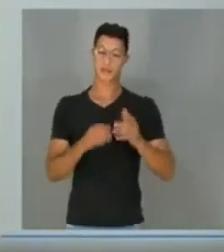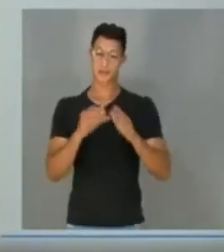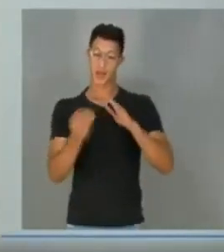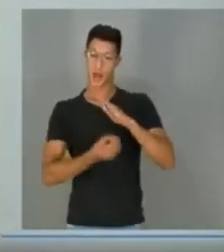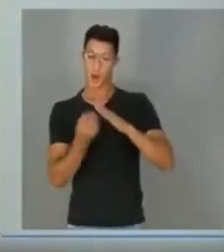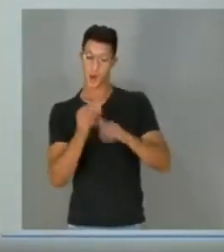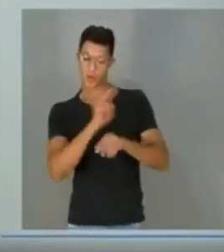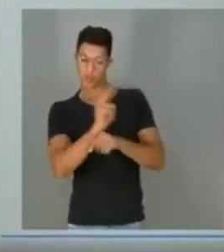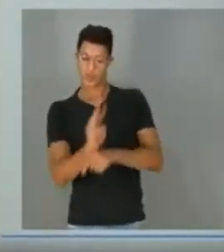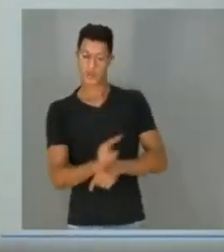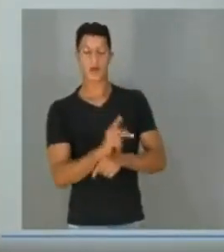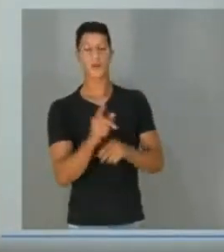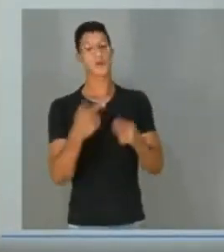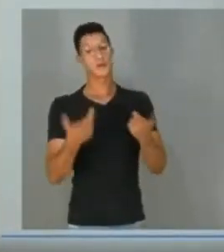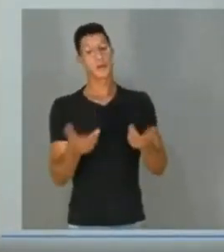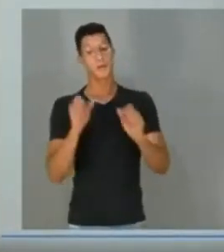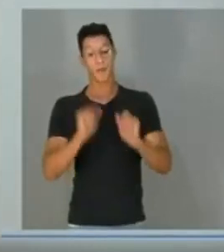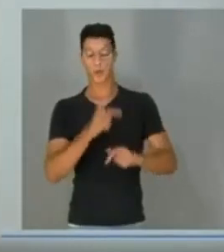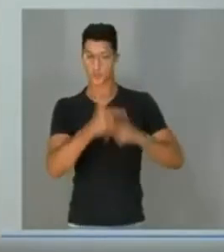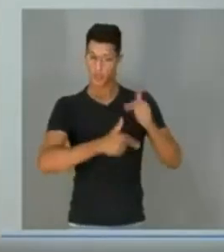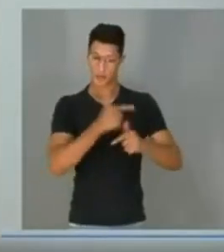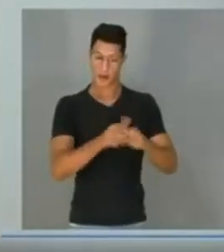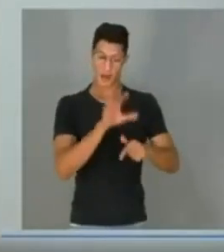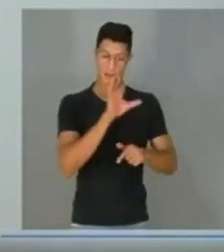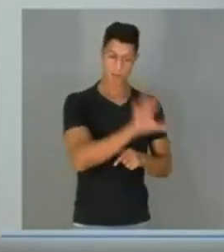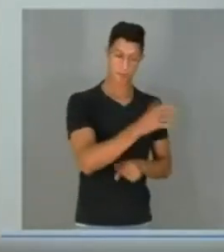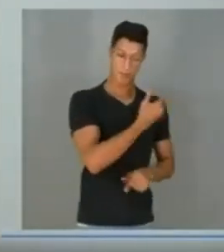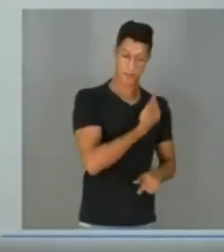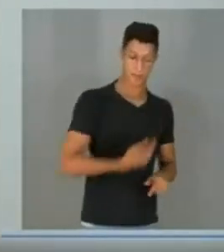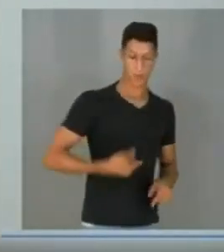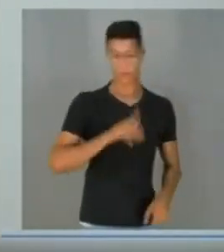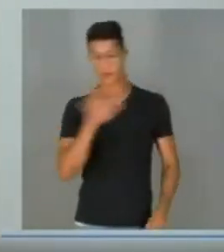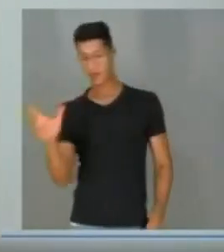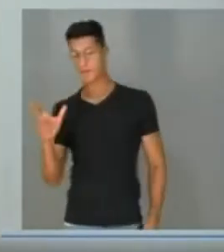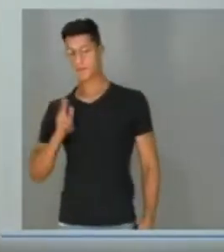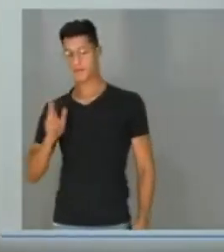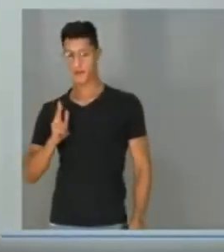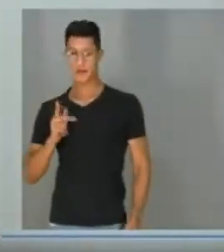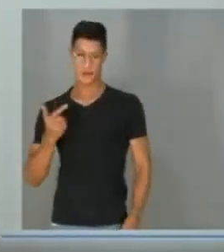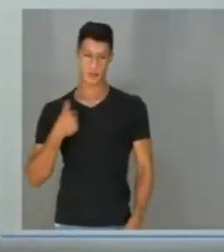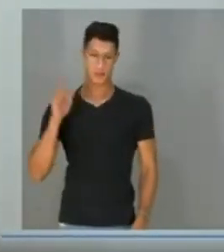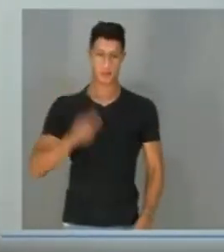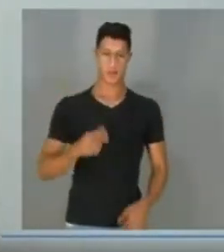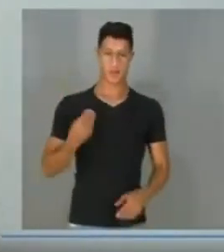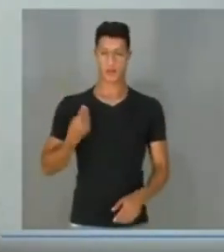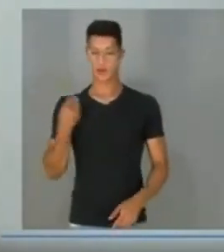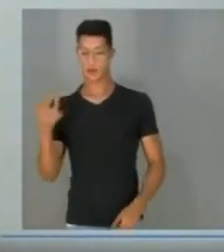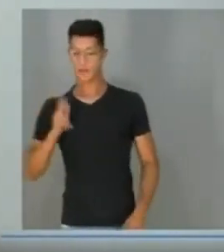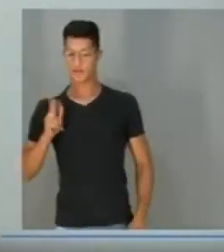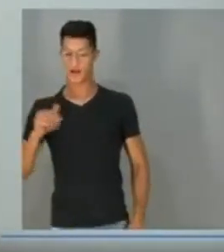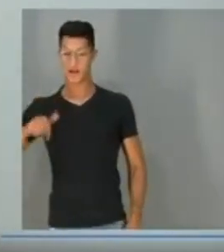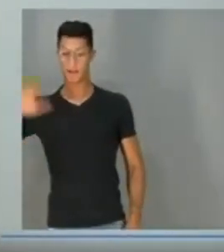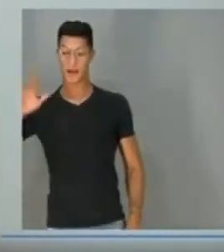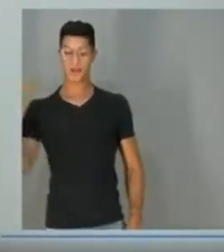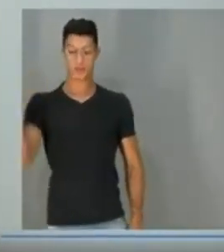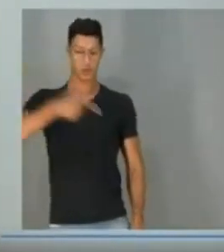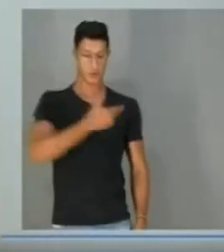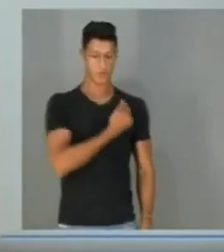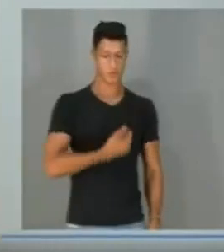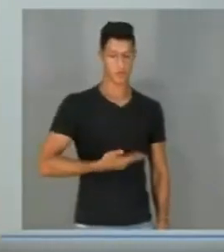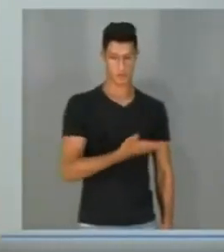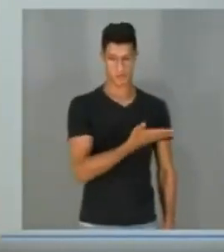órgão fiscal, e então pode atuar tanto na esfera pública quanto na privada, sendo que a oferta privada é muito maior do que a pública,